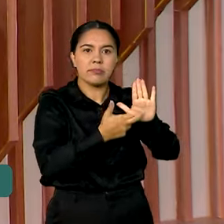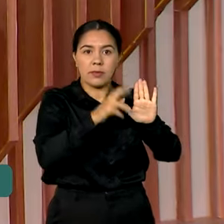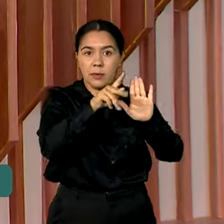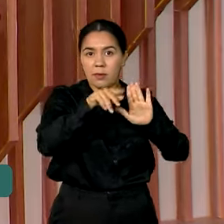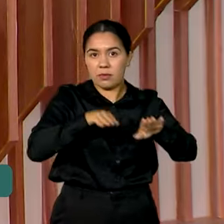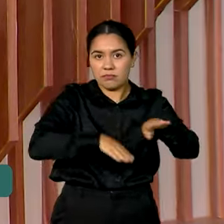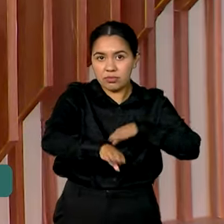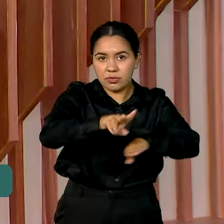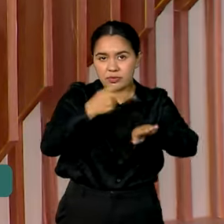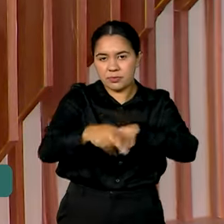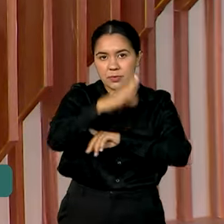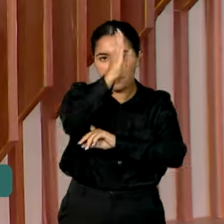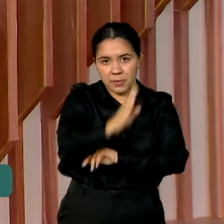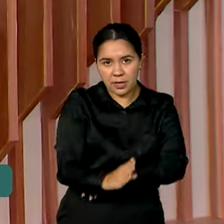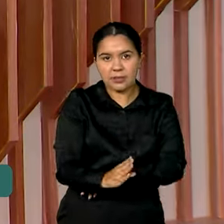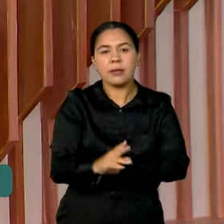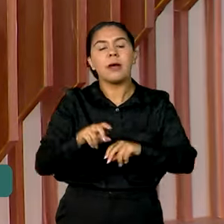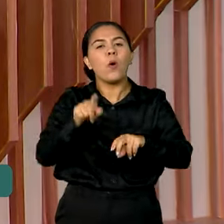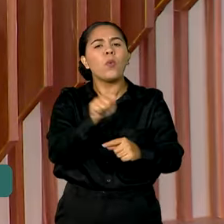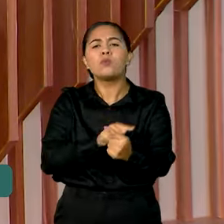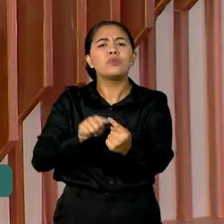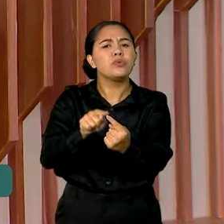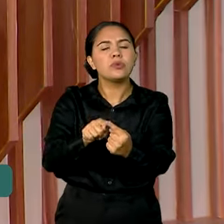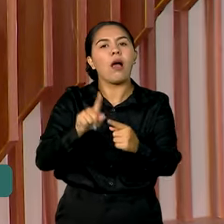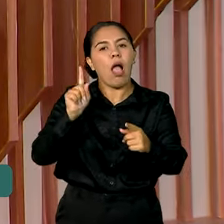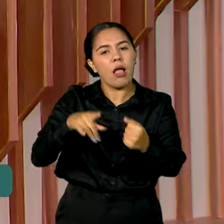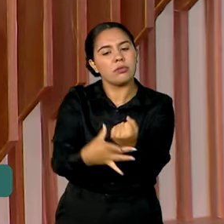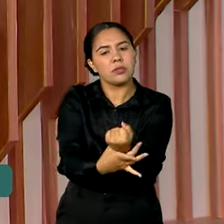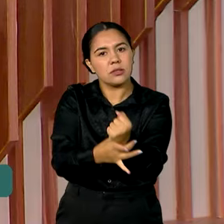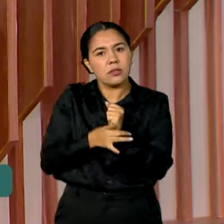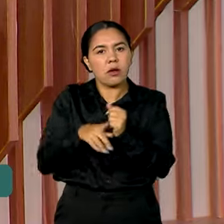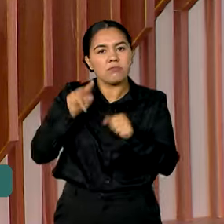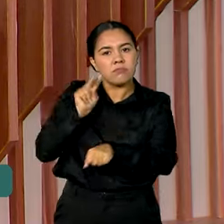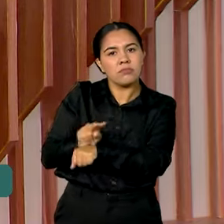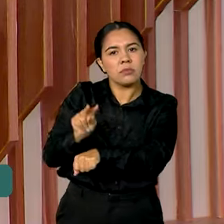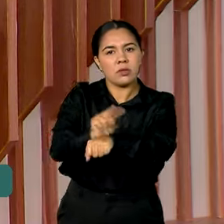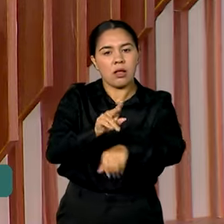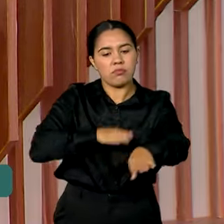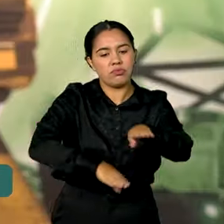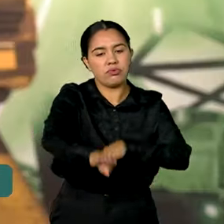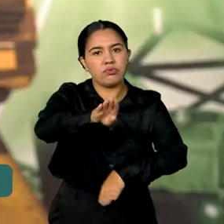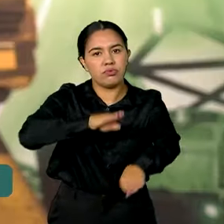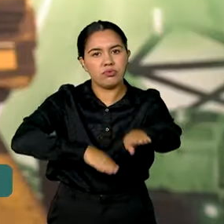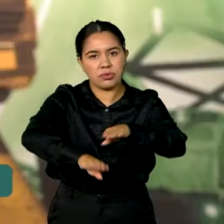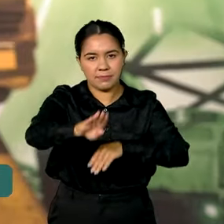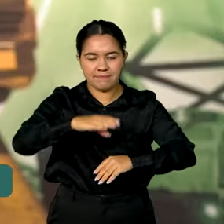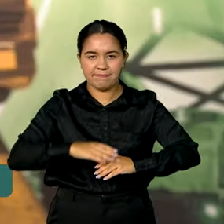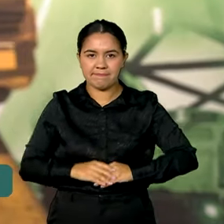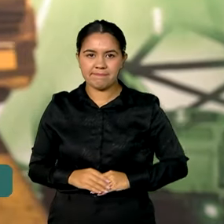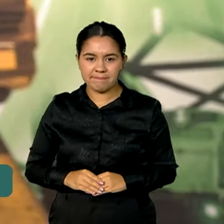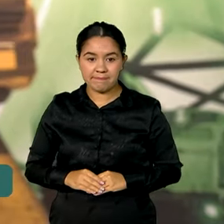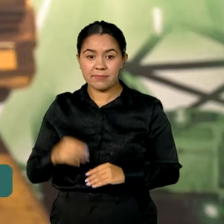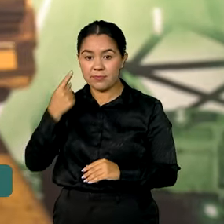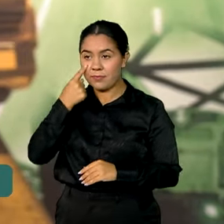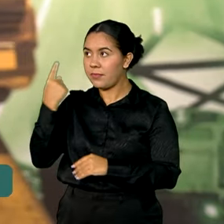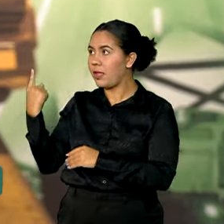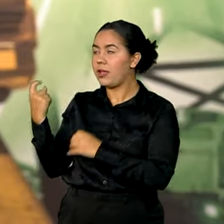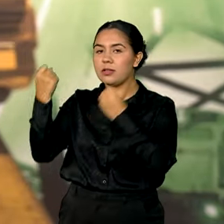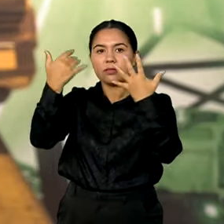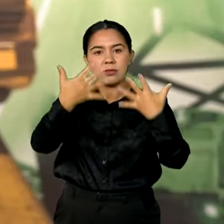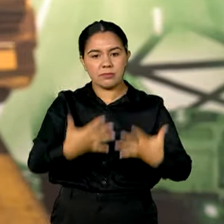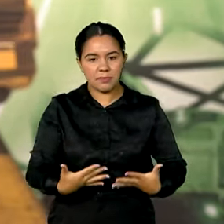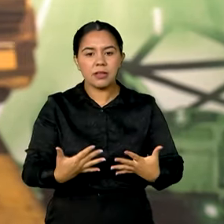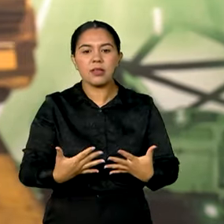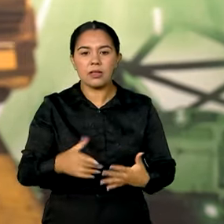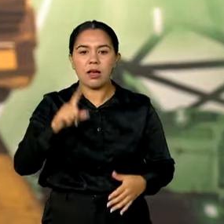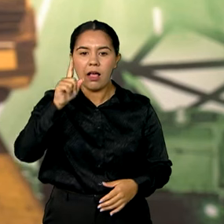objetivo é reforçar a segurança nas rodovias e preservar a estrutura das estradas. Ele é muito mais eficiente, tanto